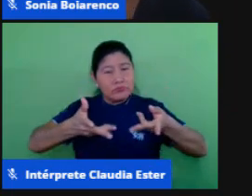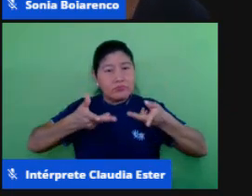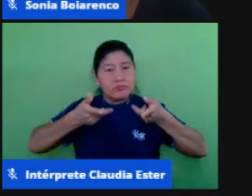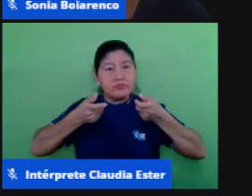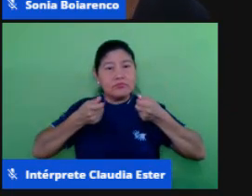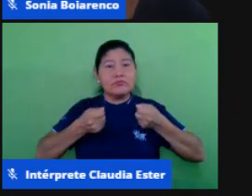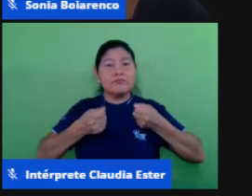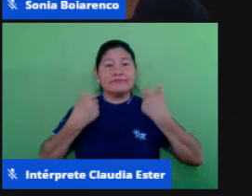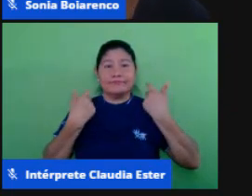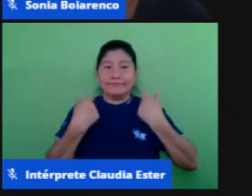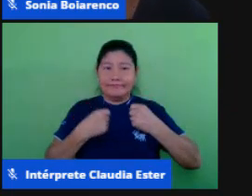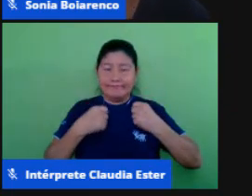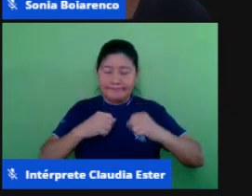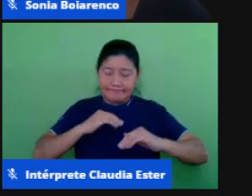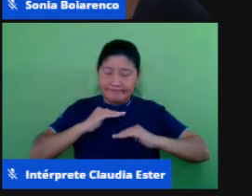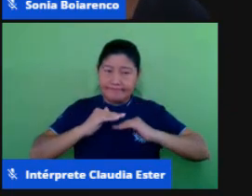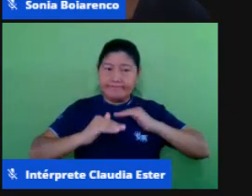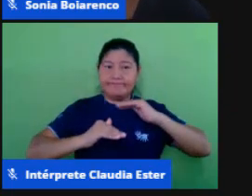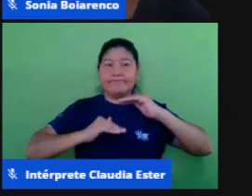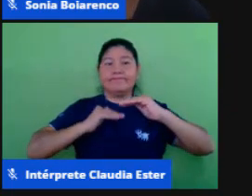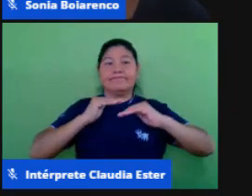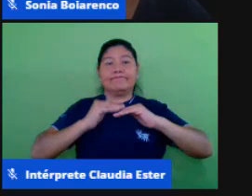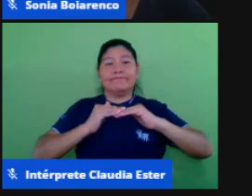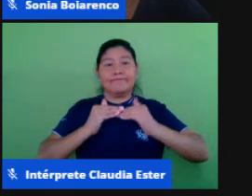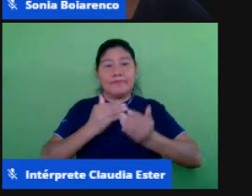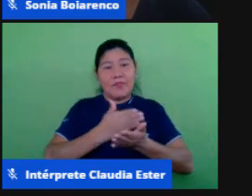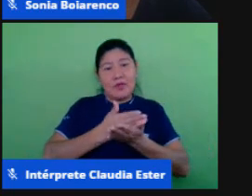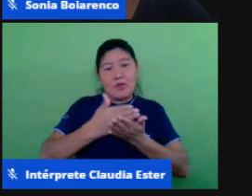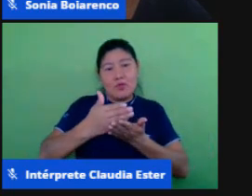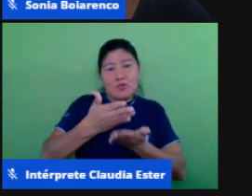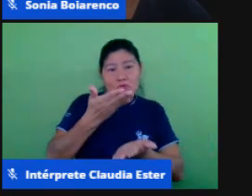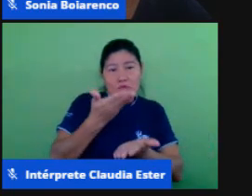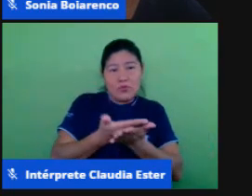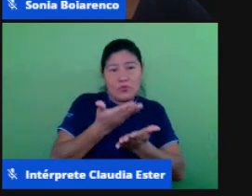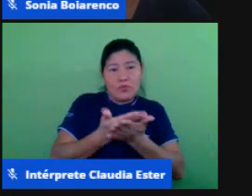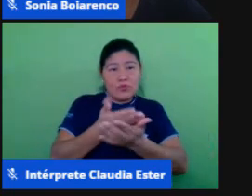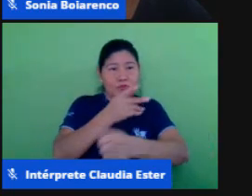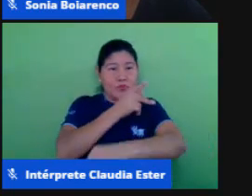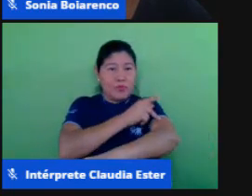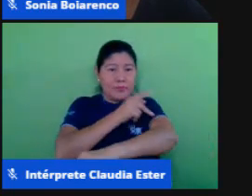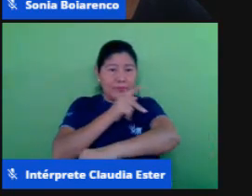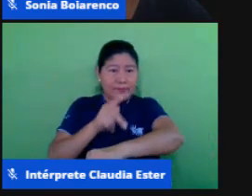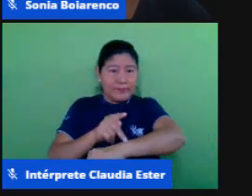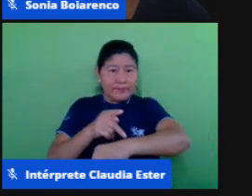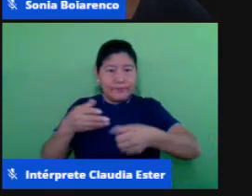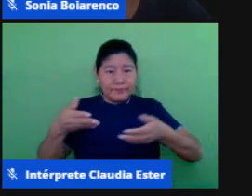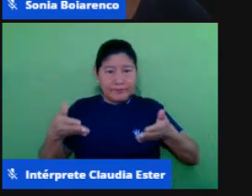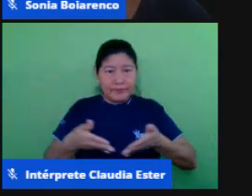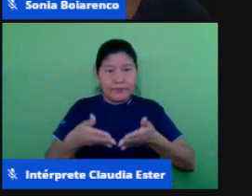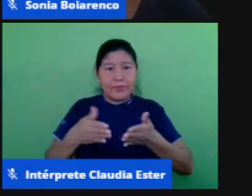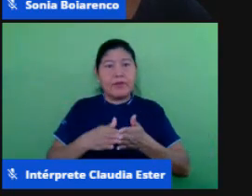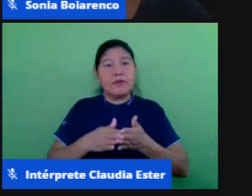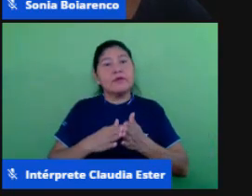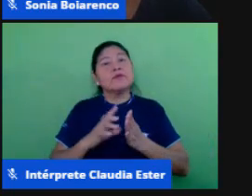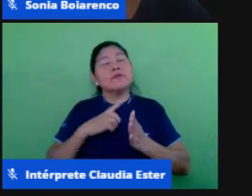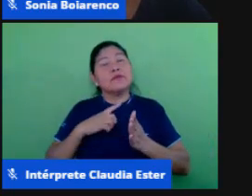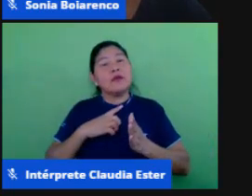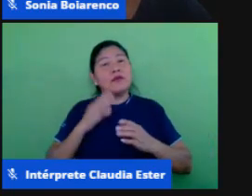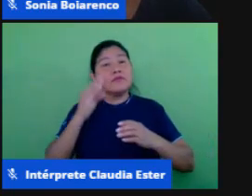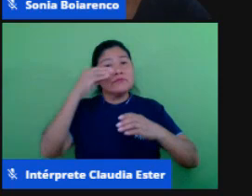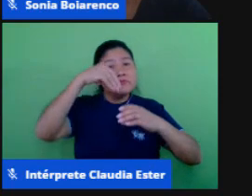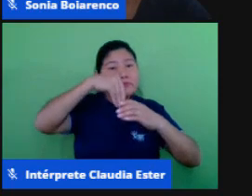desenvolver a partir dessa formação, nessa reflexão pedagógica, está acentuado, sim,